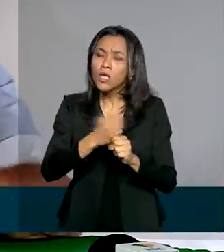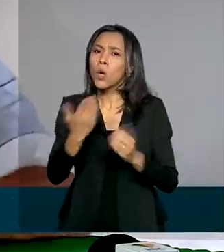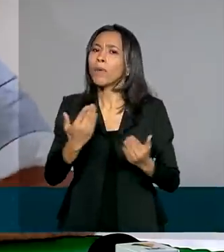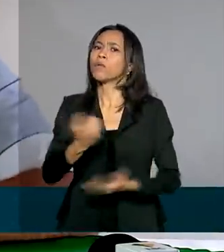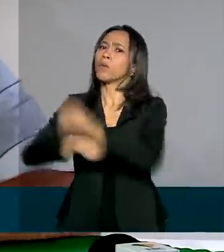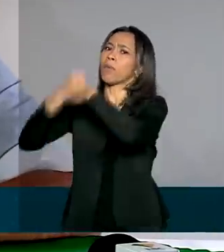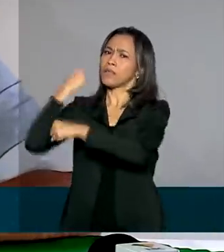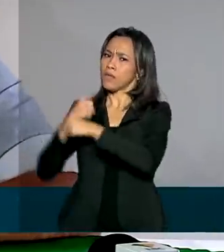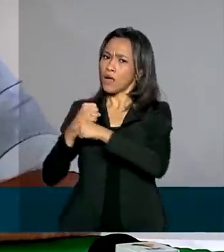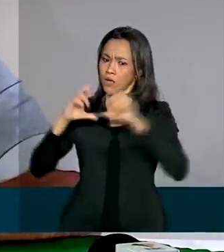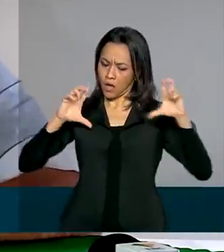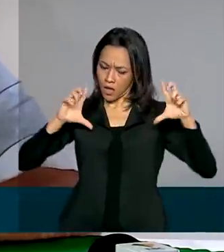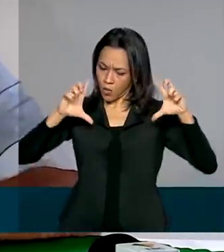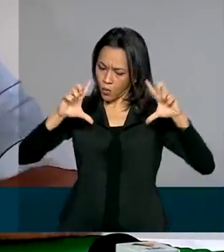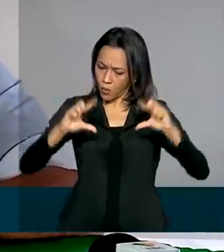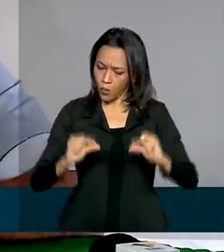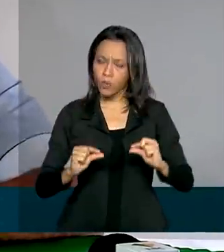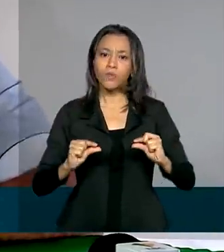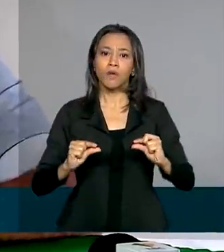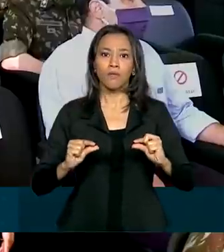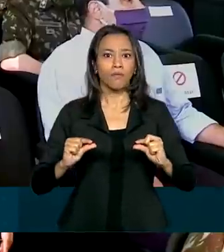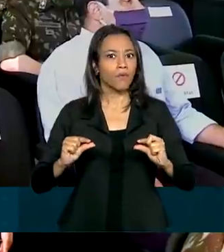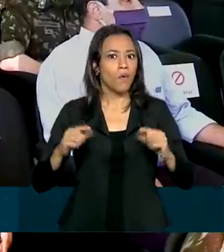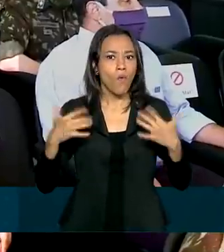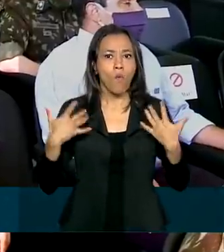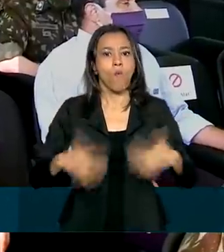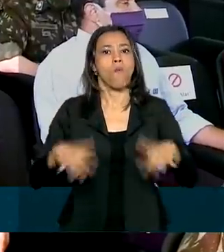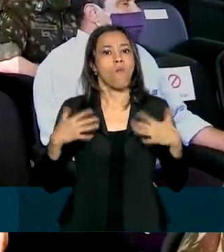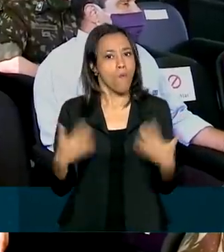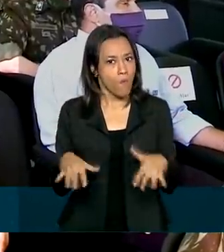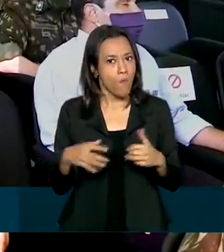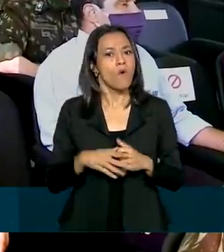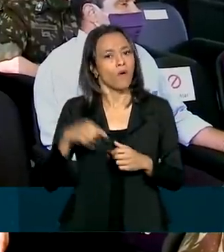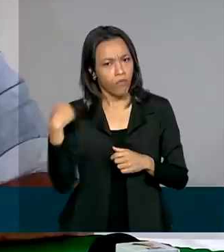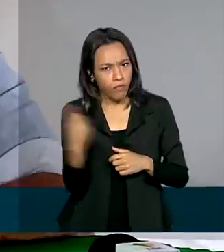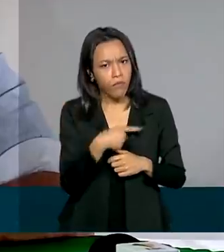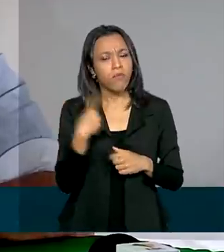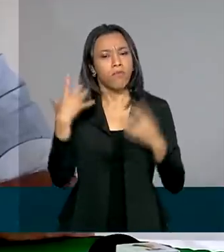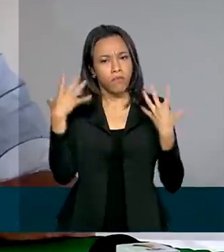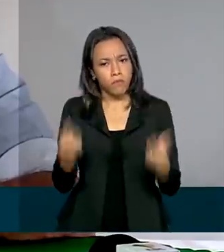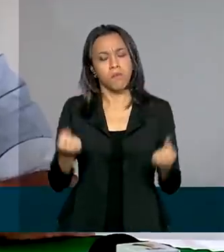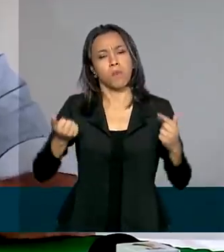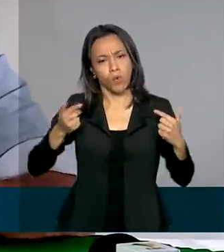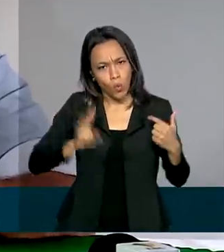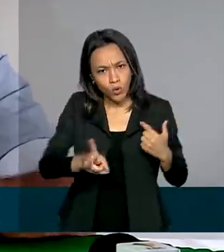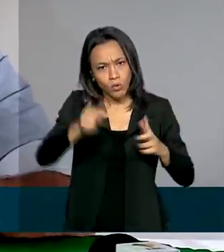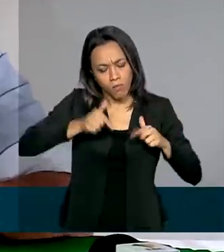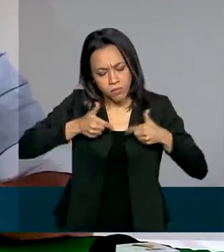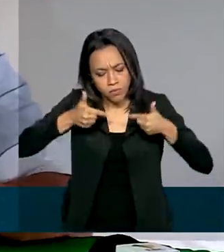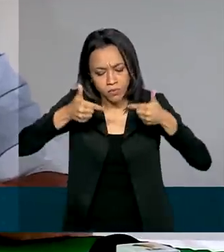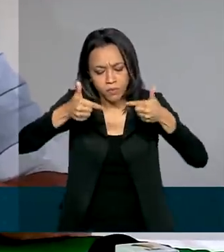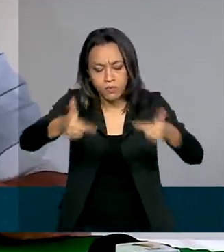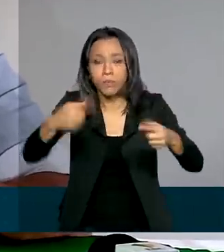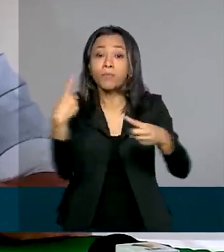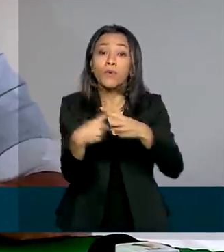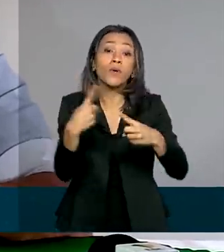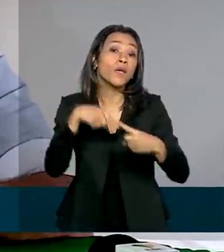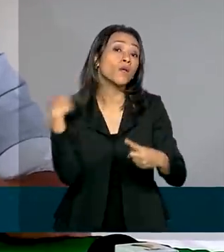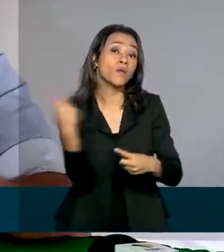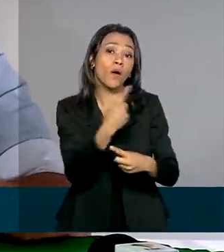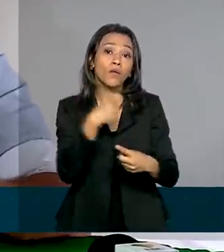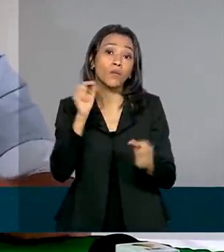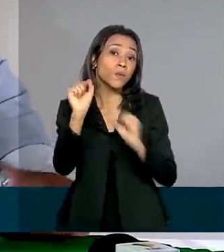é praticamente quase total. Nós vamos prosseguir com a operação porque a nossa visão é